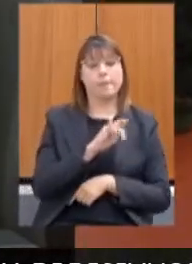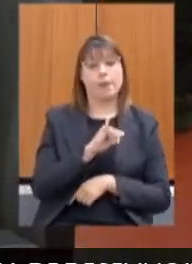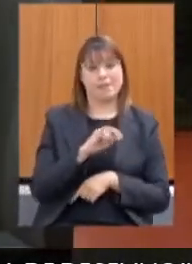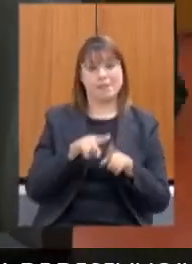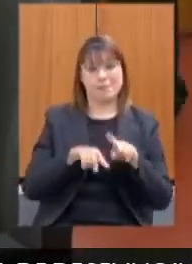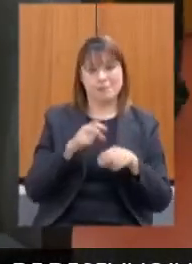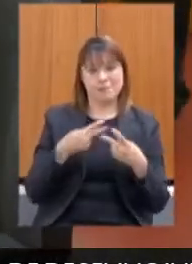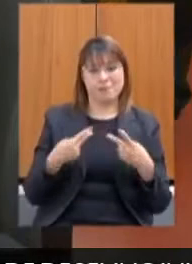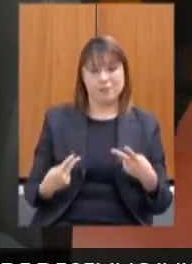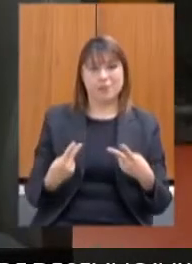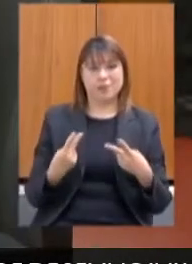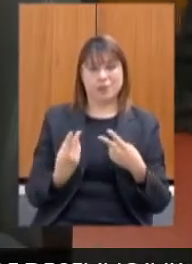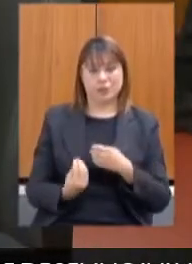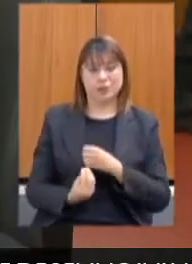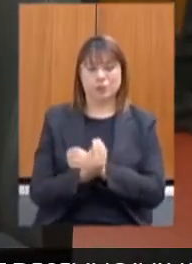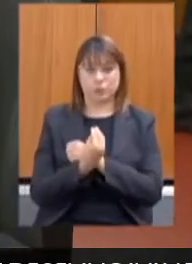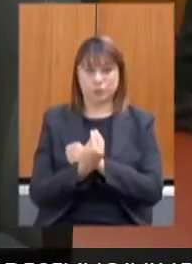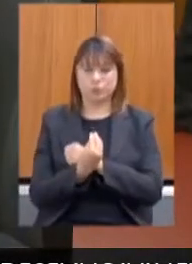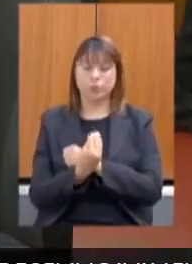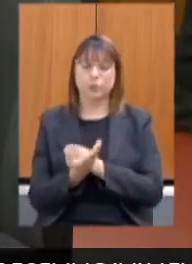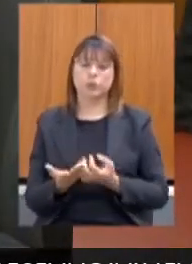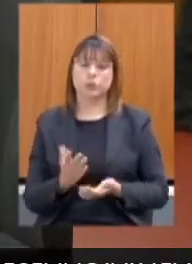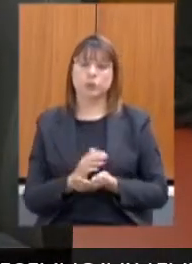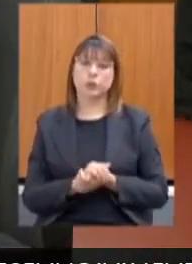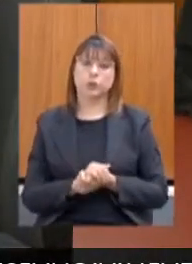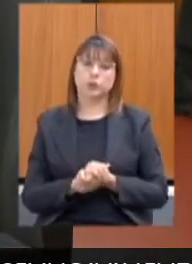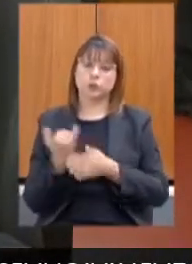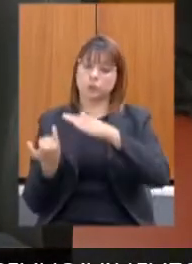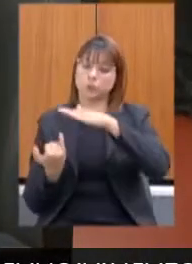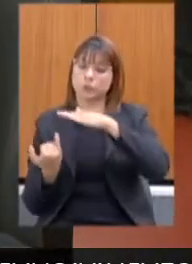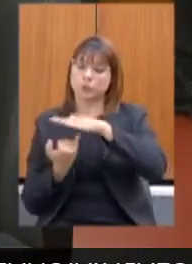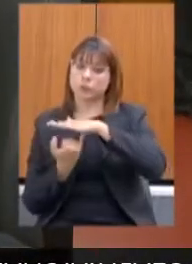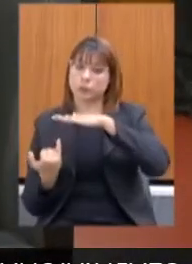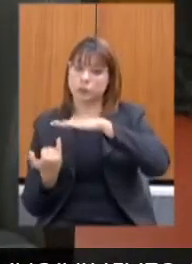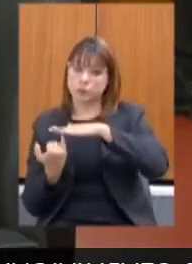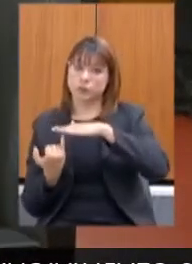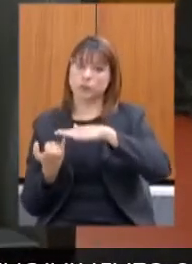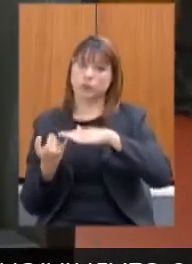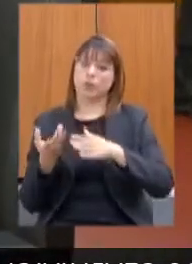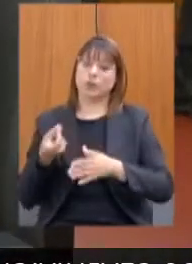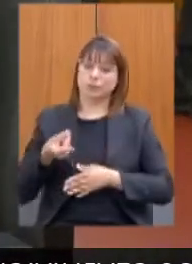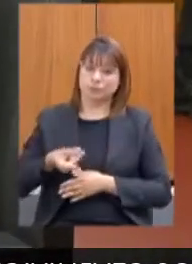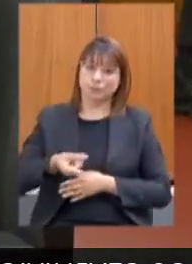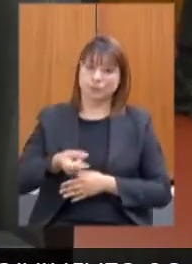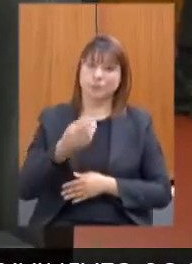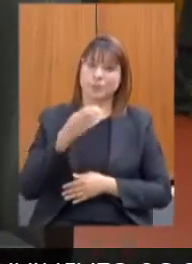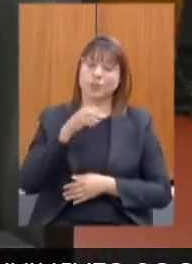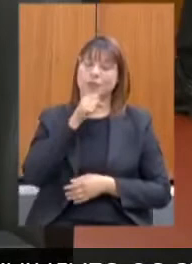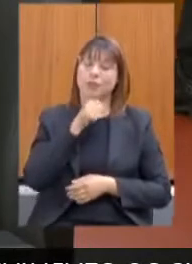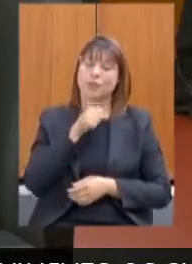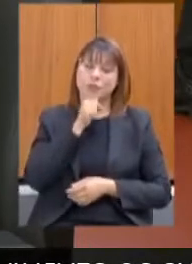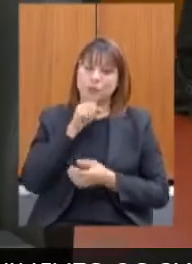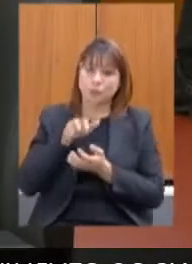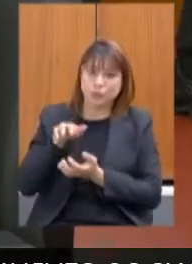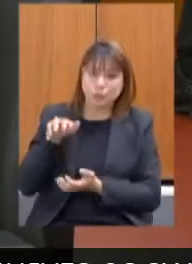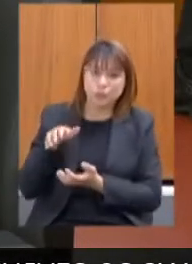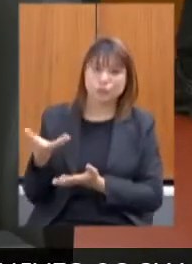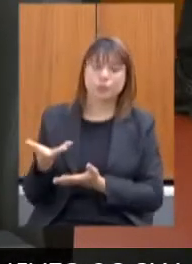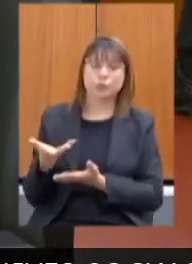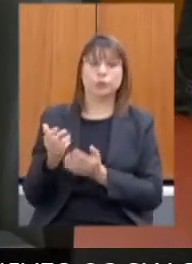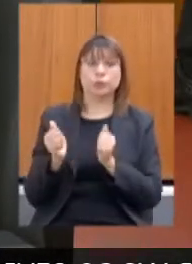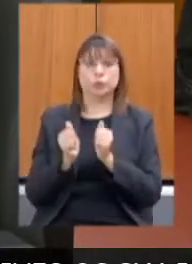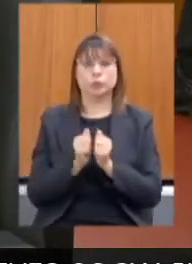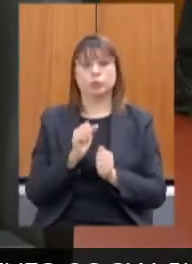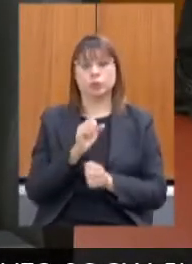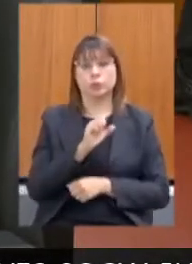instituições de longa permanência de idosos, em parceria com Servas. Nós atendemos